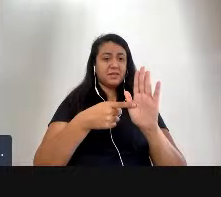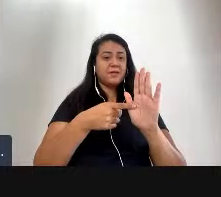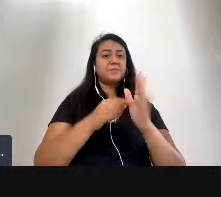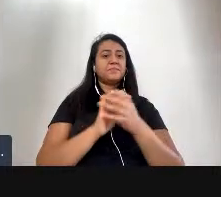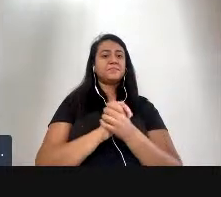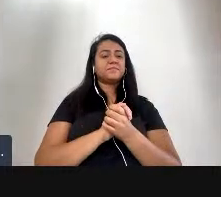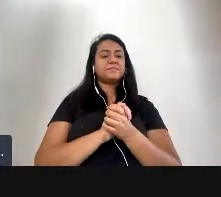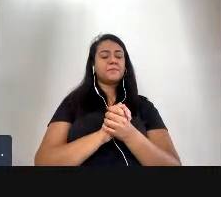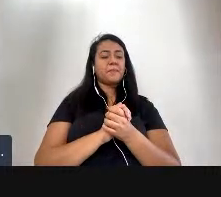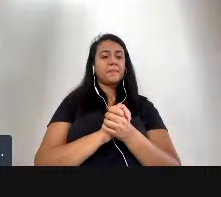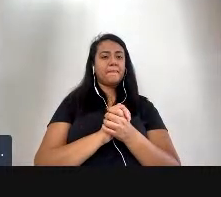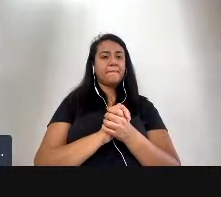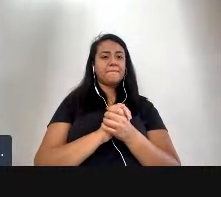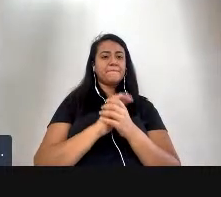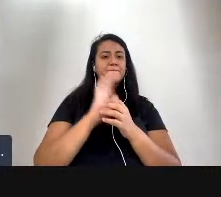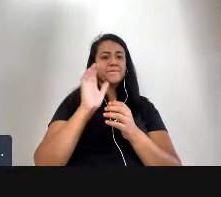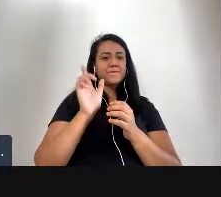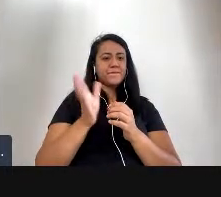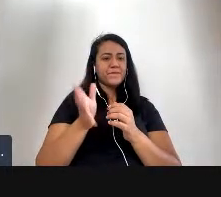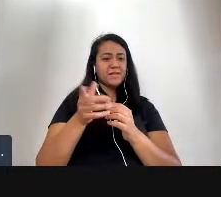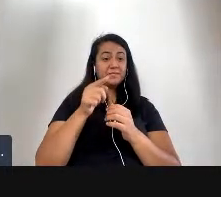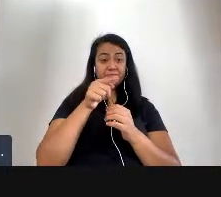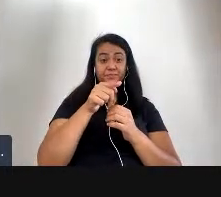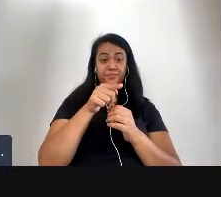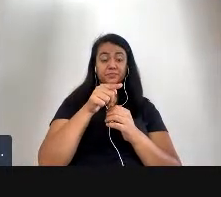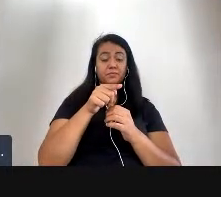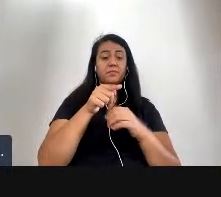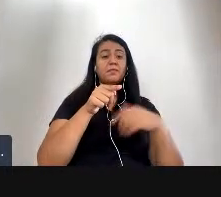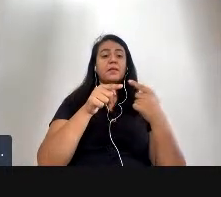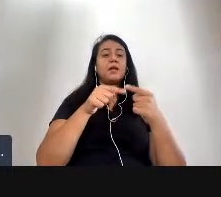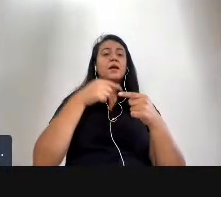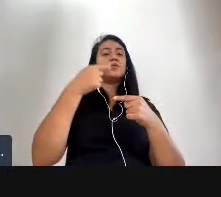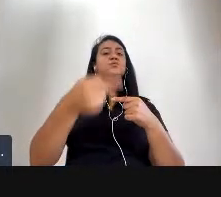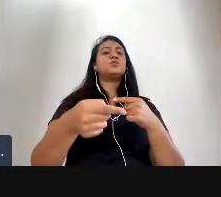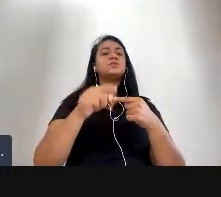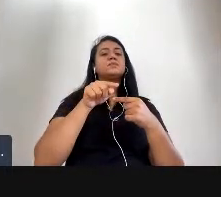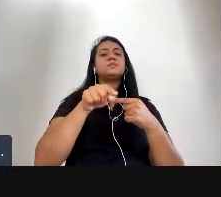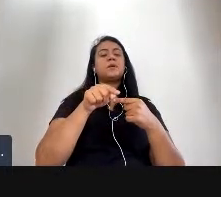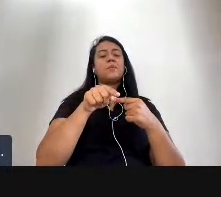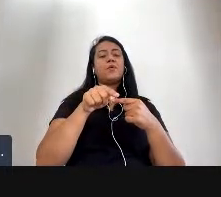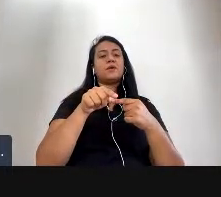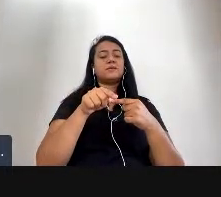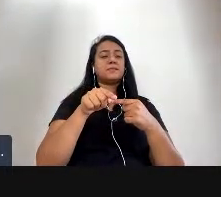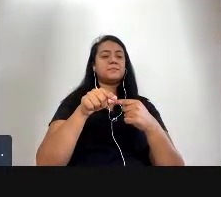não é mais em 55 já é depois da última